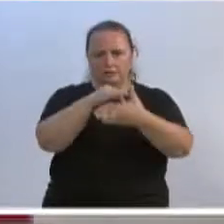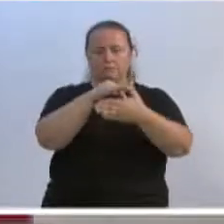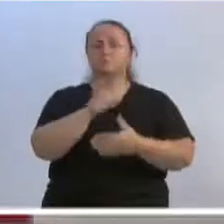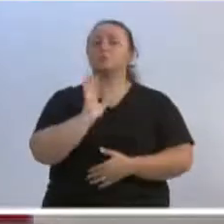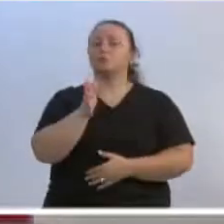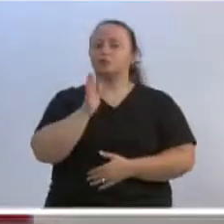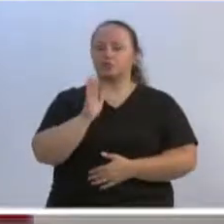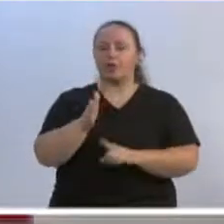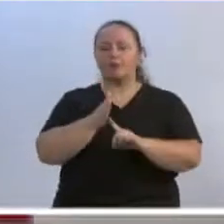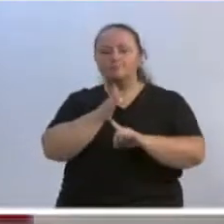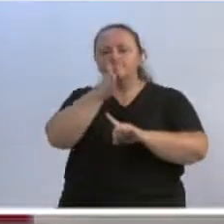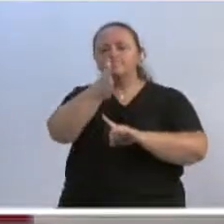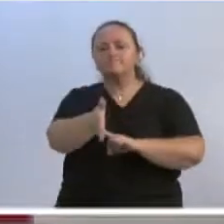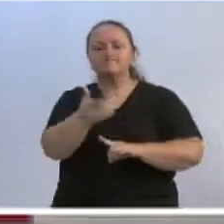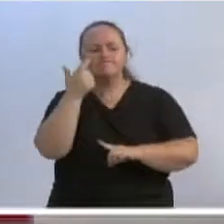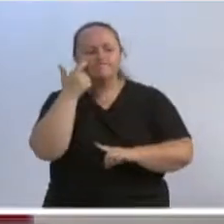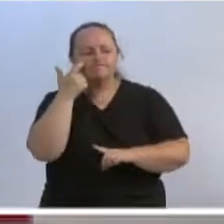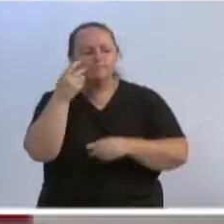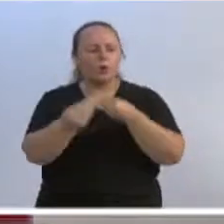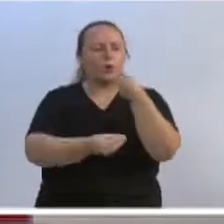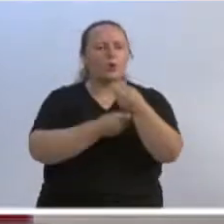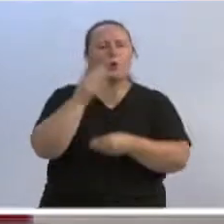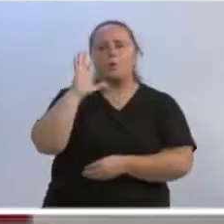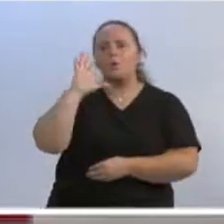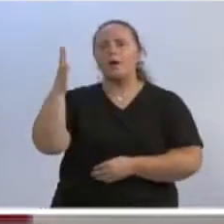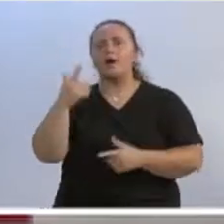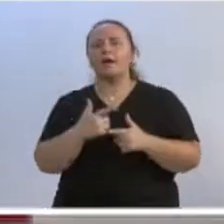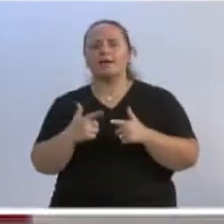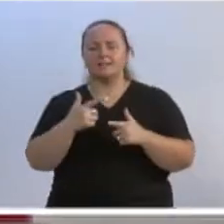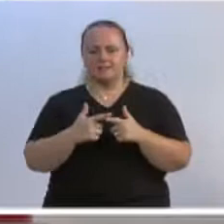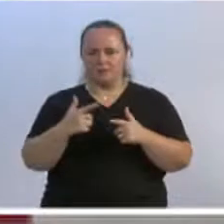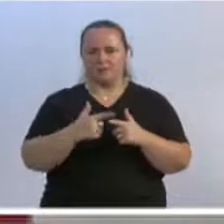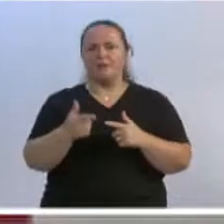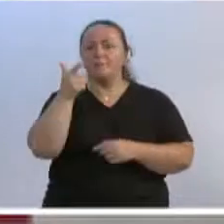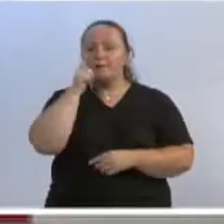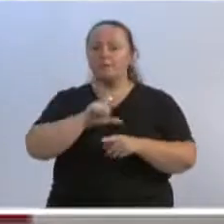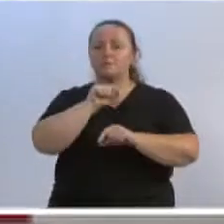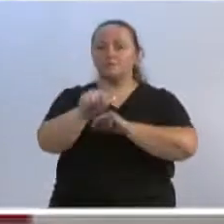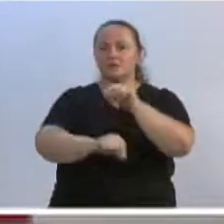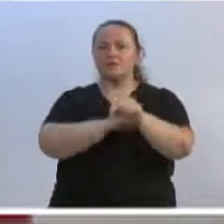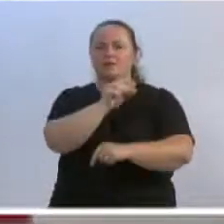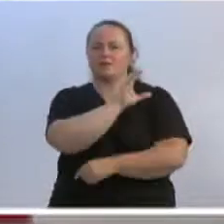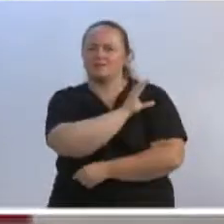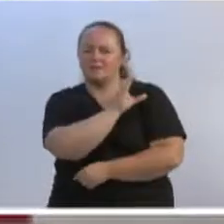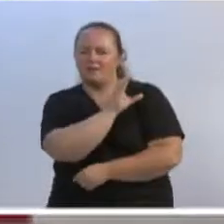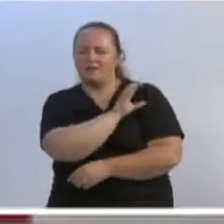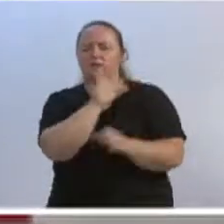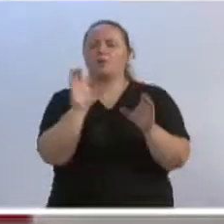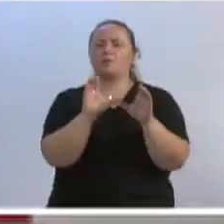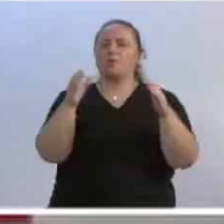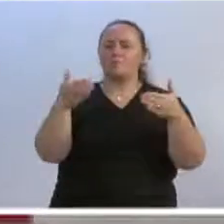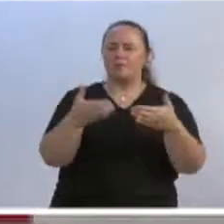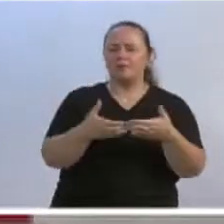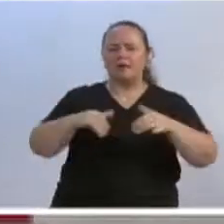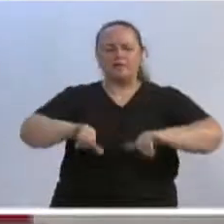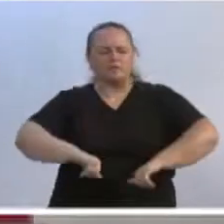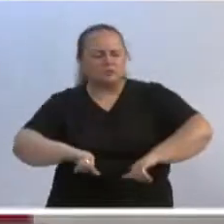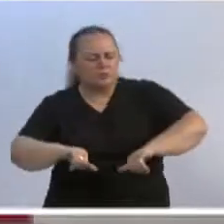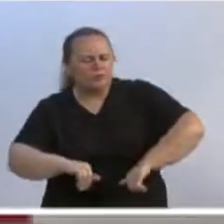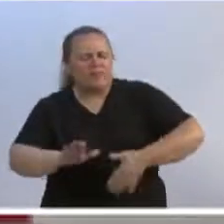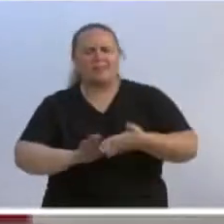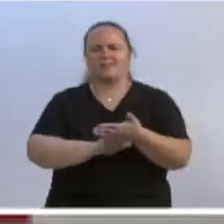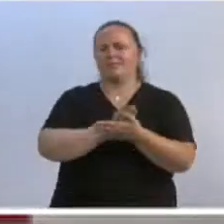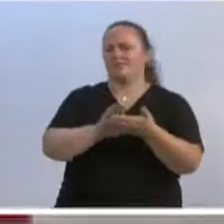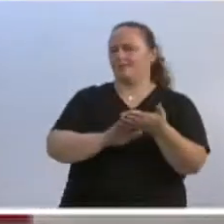em loco visitar e tentar assinar esses problemas que vêm ocasionando para que o CI, Paulo Freire e toda a comunidade não sofram mais com as enxurradas.